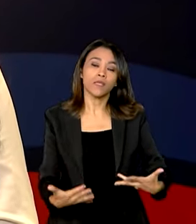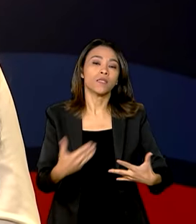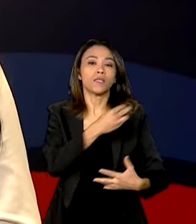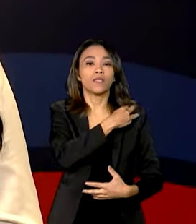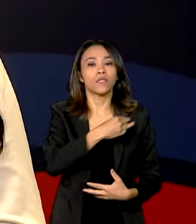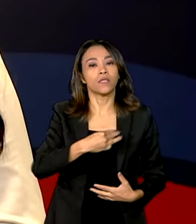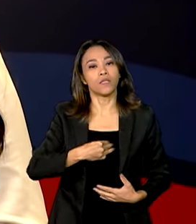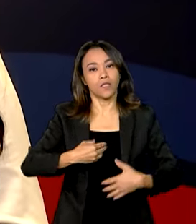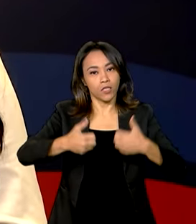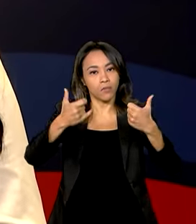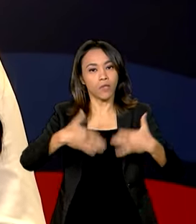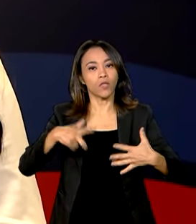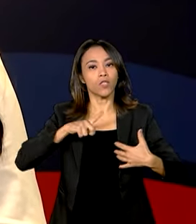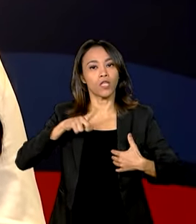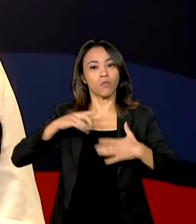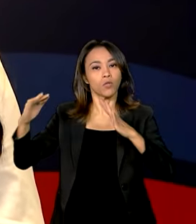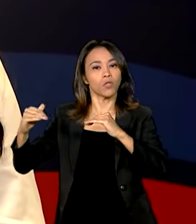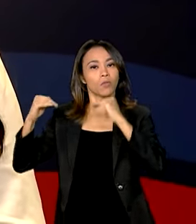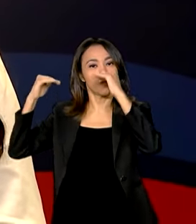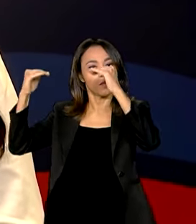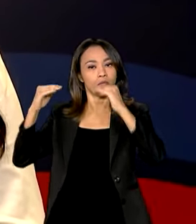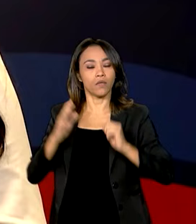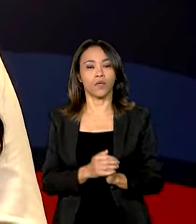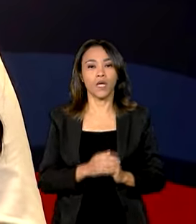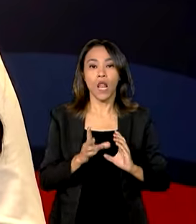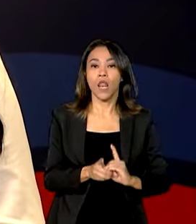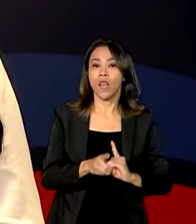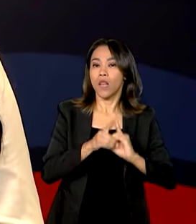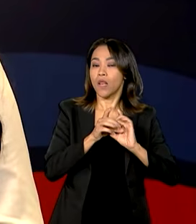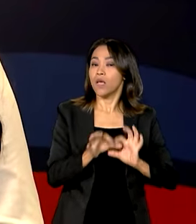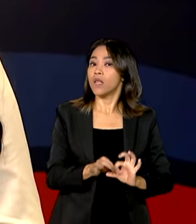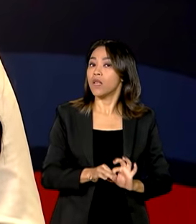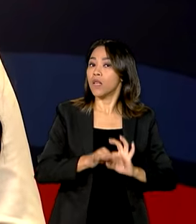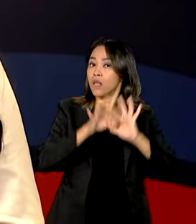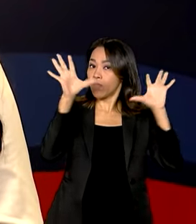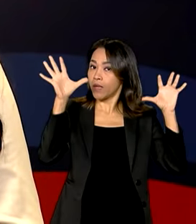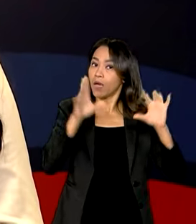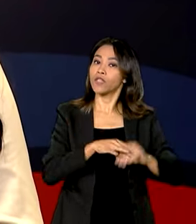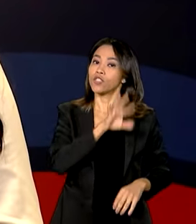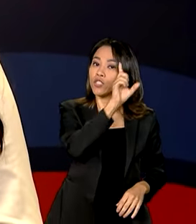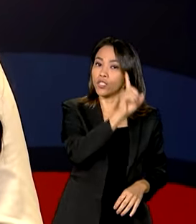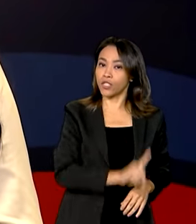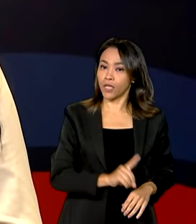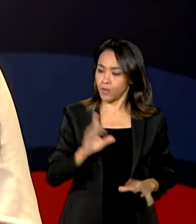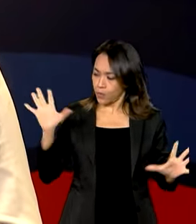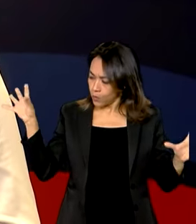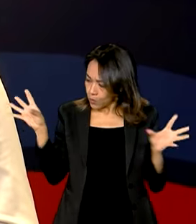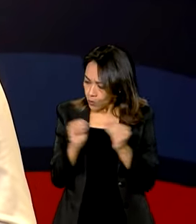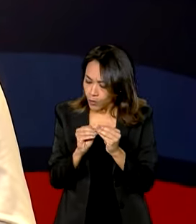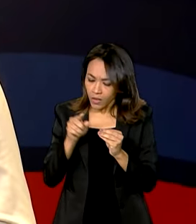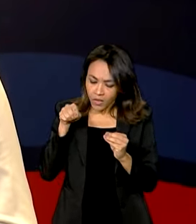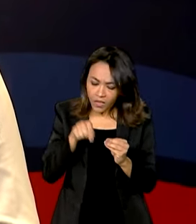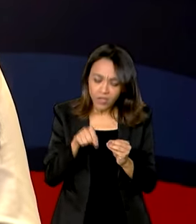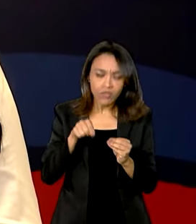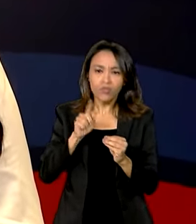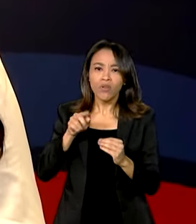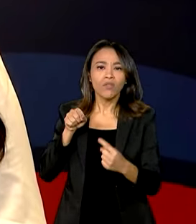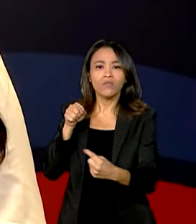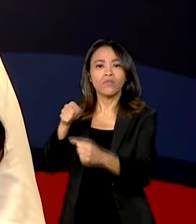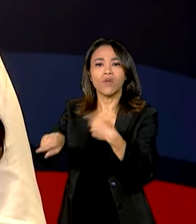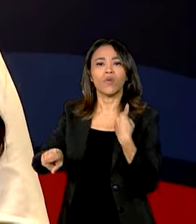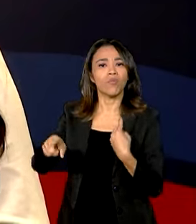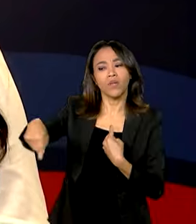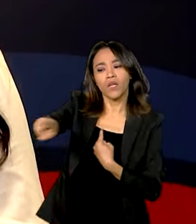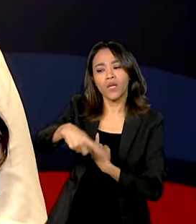soberania, liberdade e direito não são compatíveis com o comportamento das poucas empresas de mídia